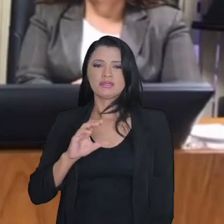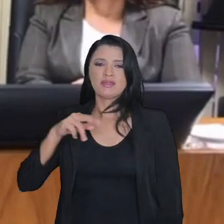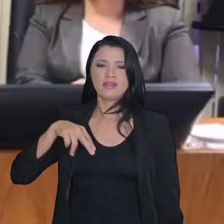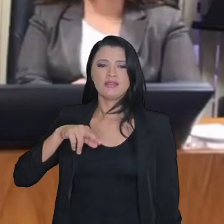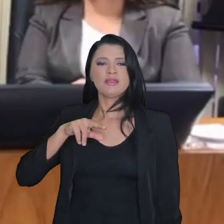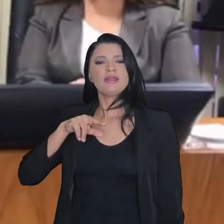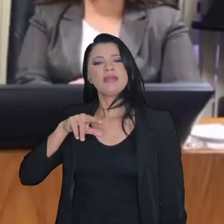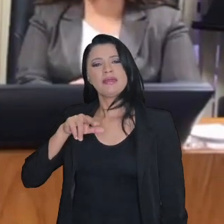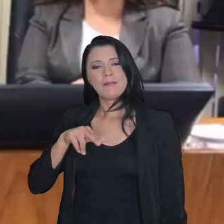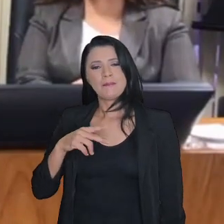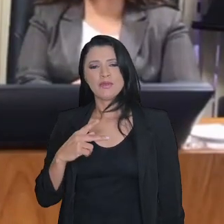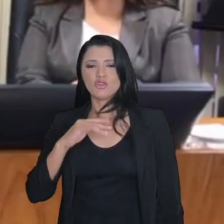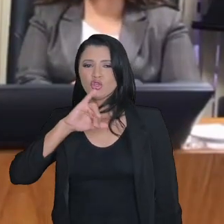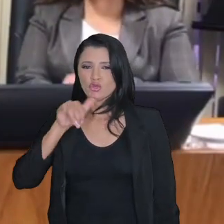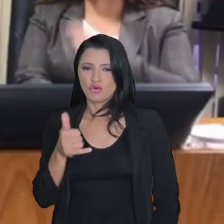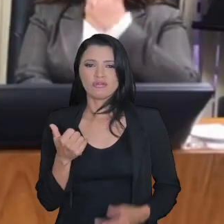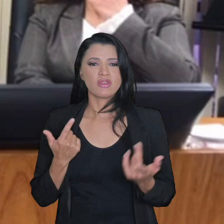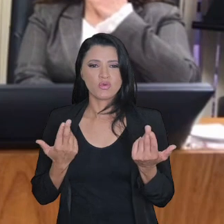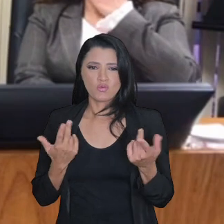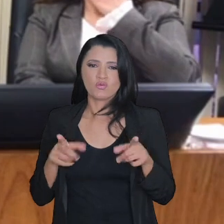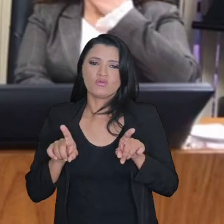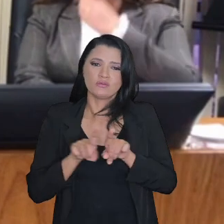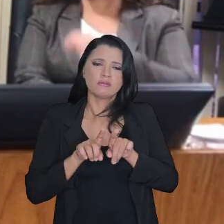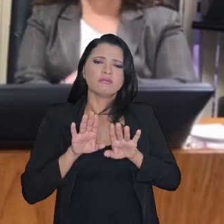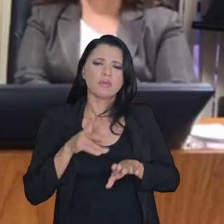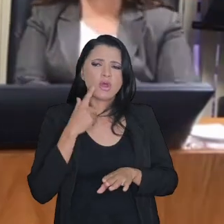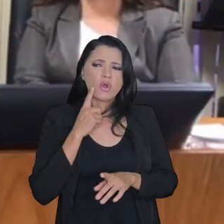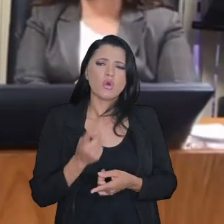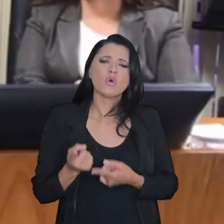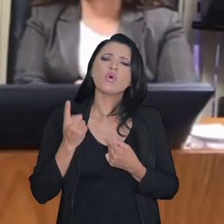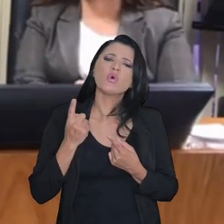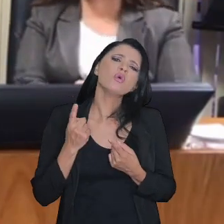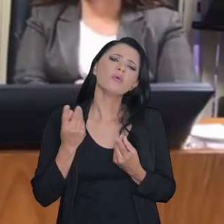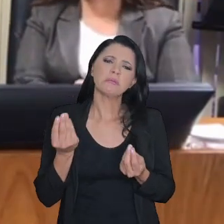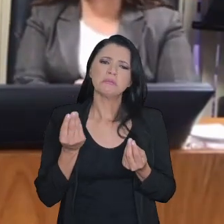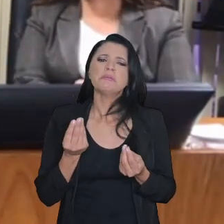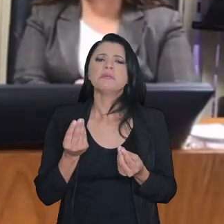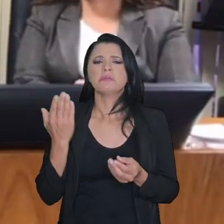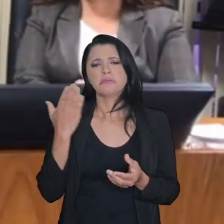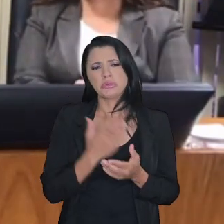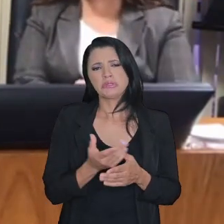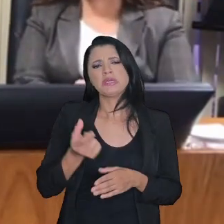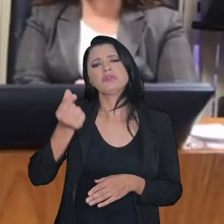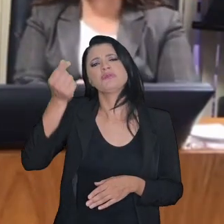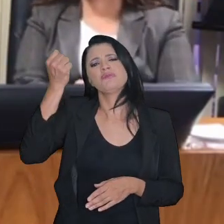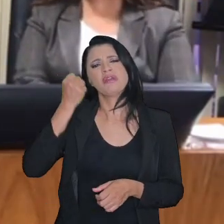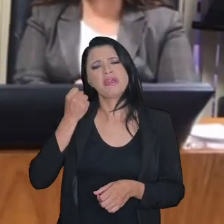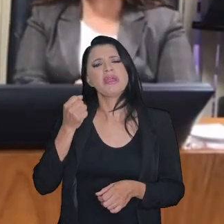mas também vejam, senhores, que processos mais antigos também têm uma grande